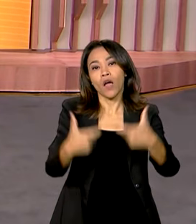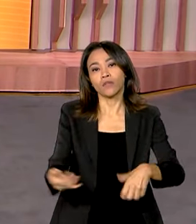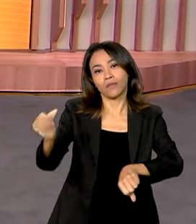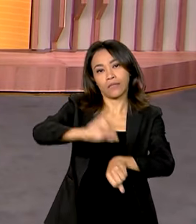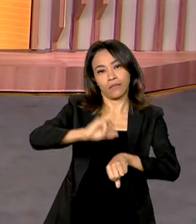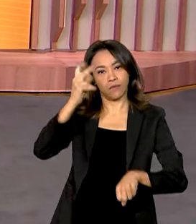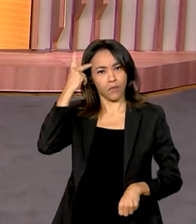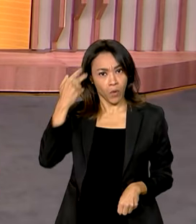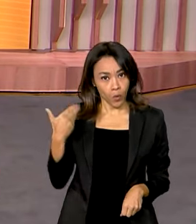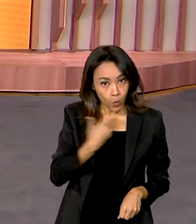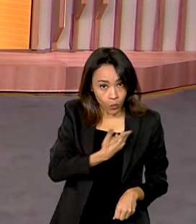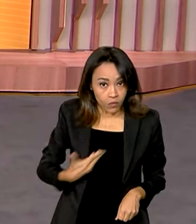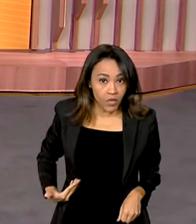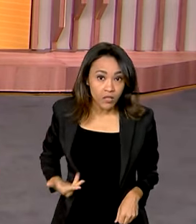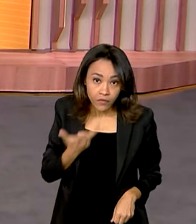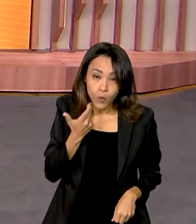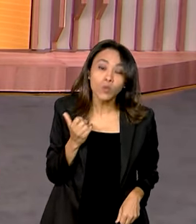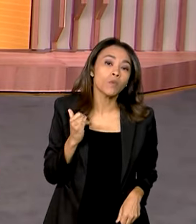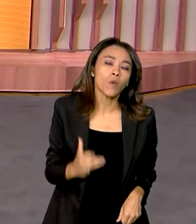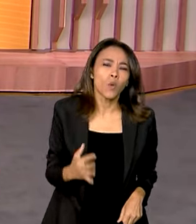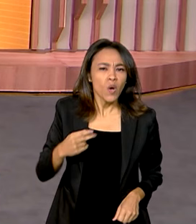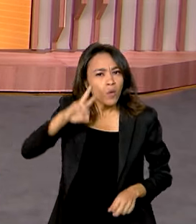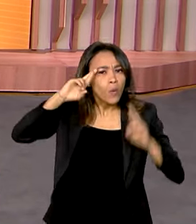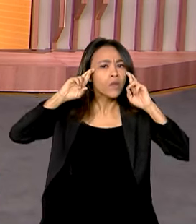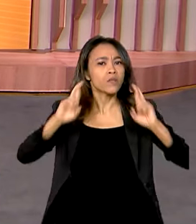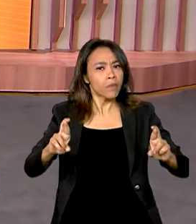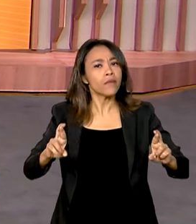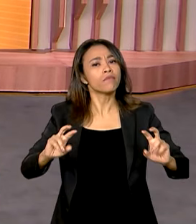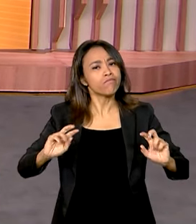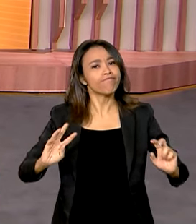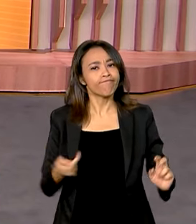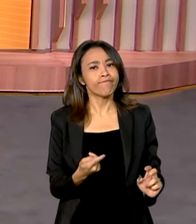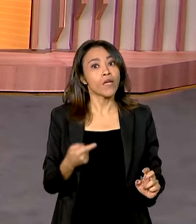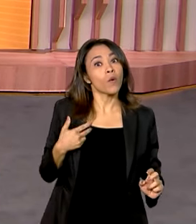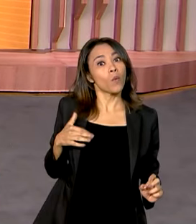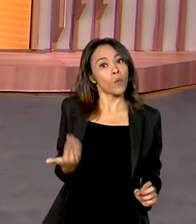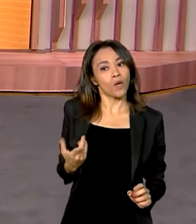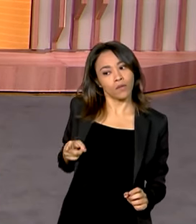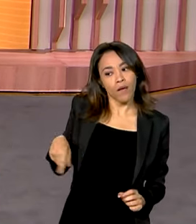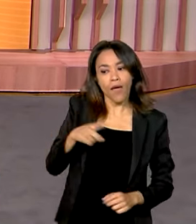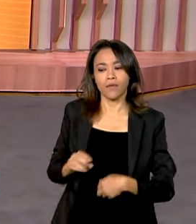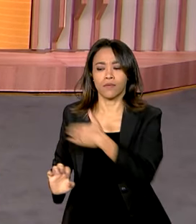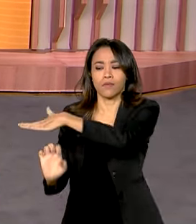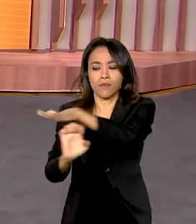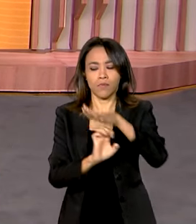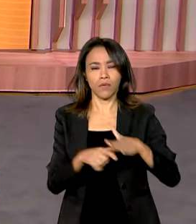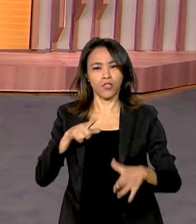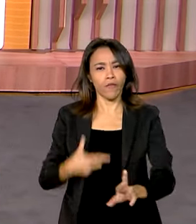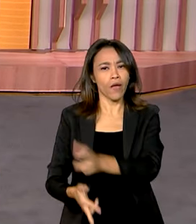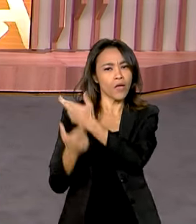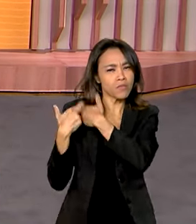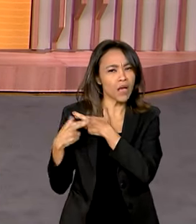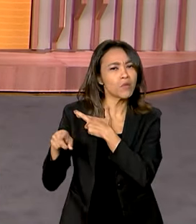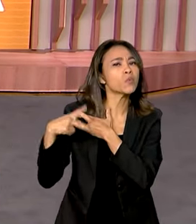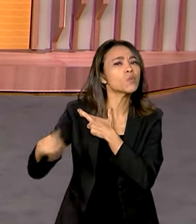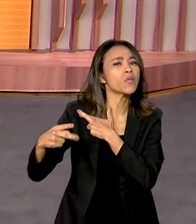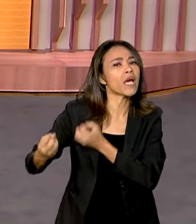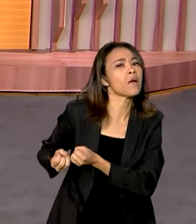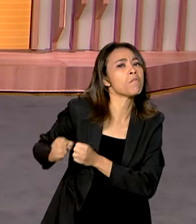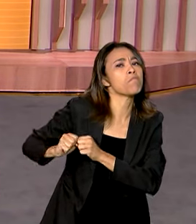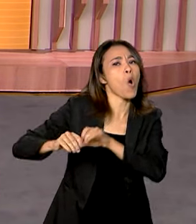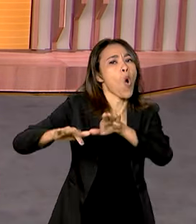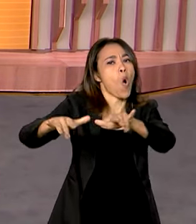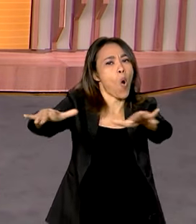Para o governo, o respeito ao tema virá quando as grandes empresas se responsabilizarem pelo que divulgam na rede